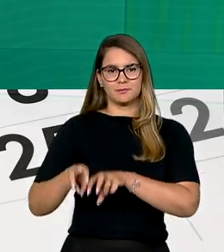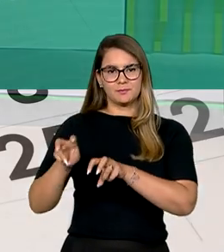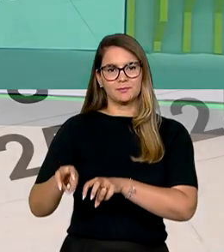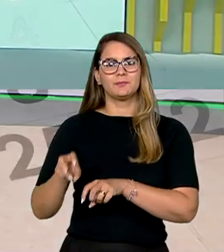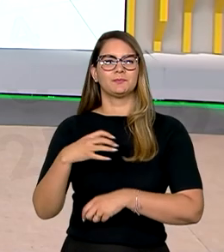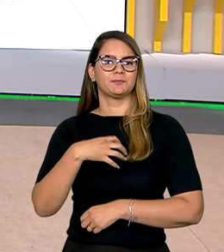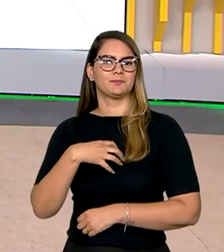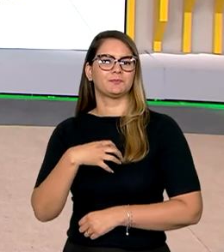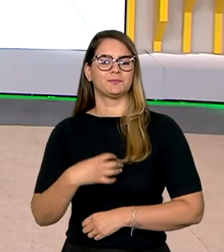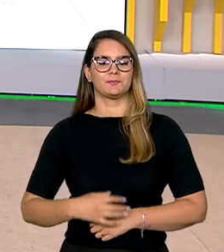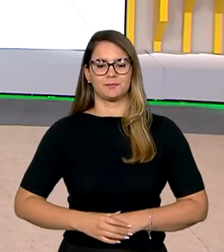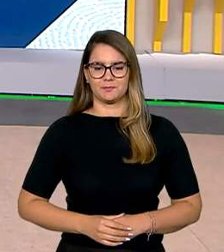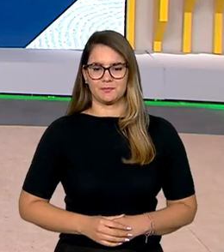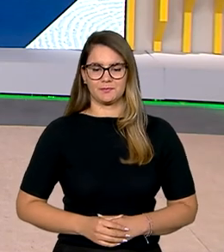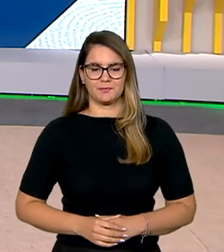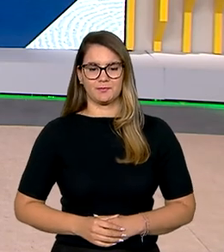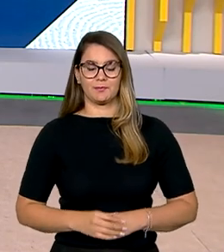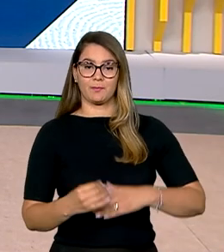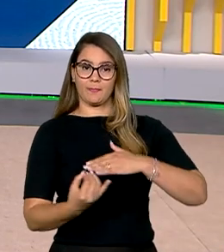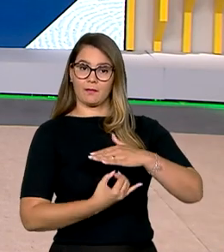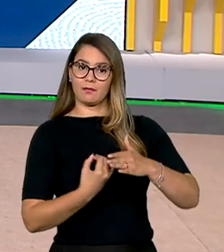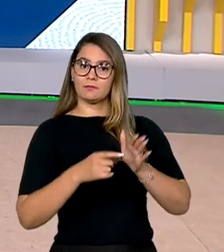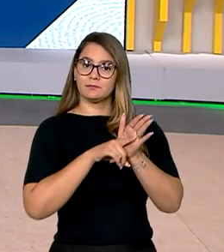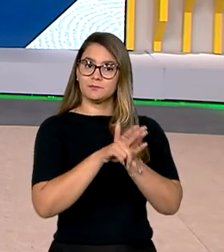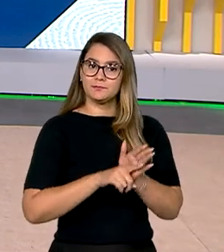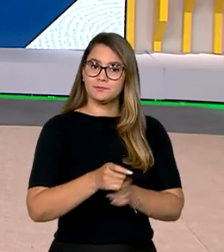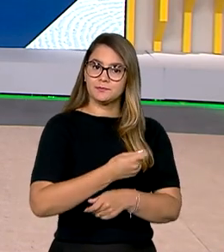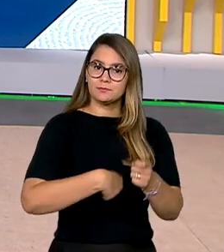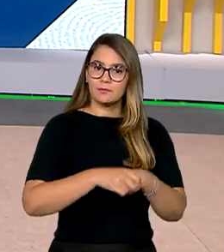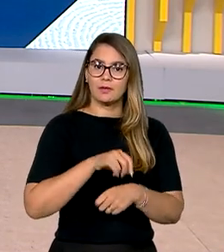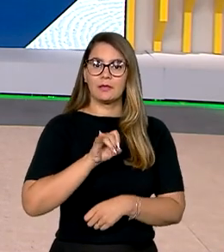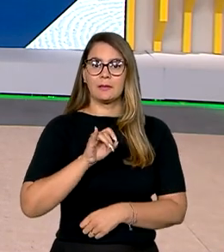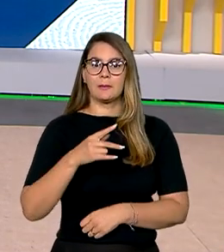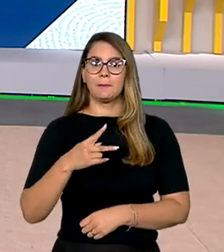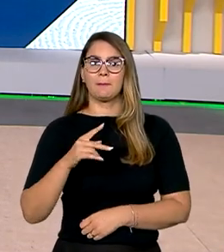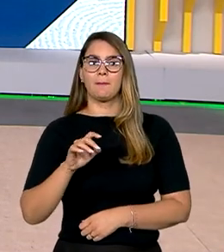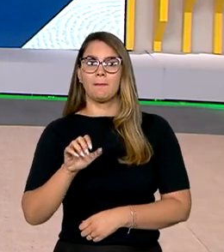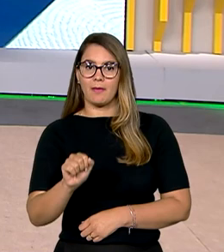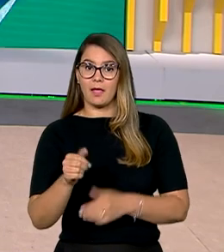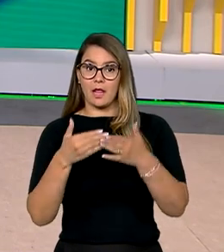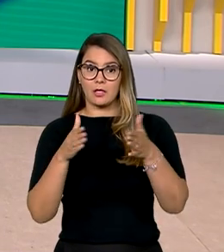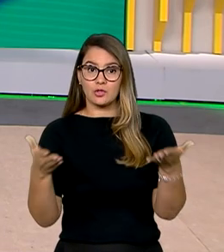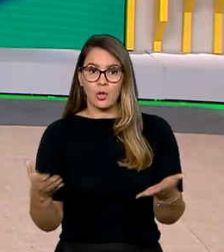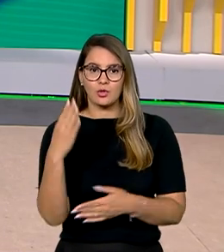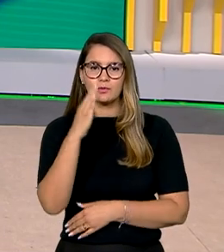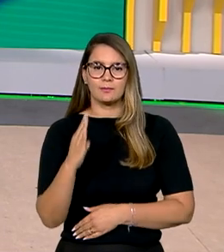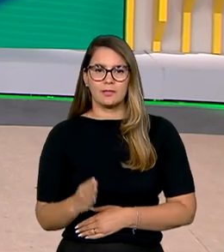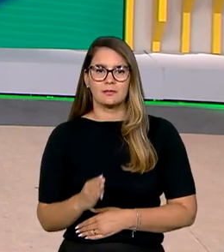Estado. O Instituto de Pesquisa Econômica Aplicada, o IPEA, lançou hoje em Brasília o